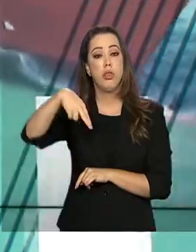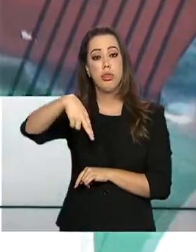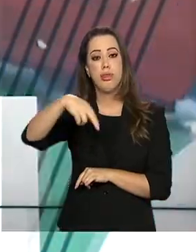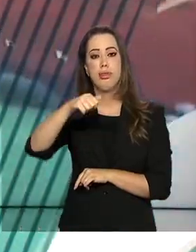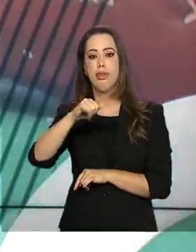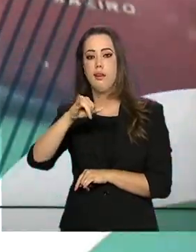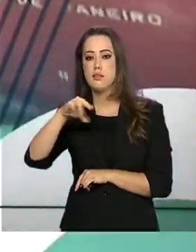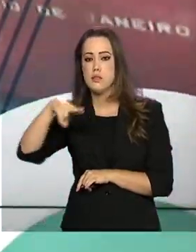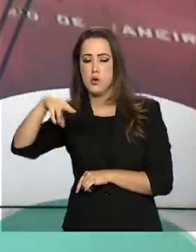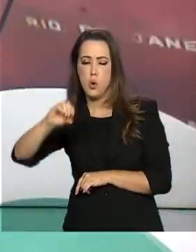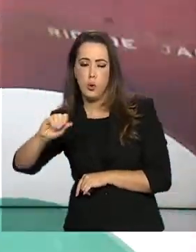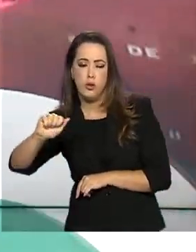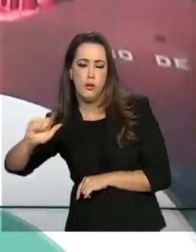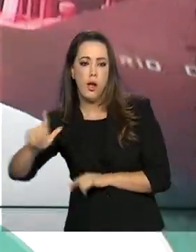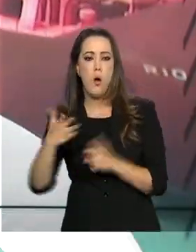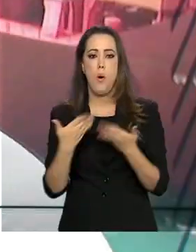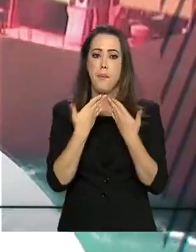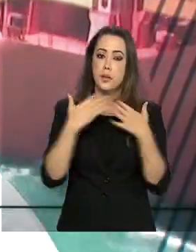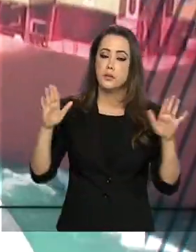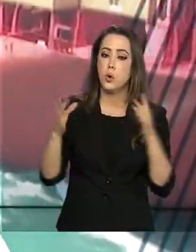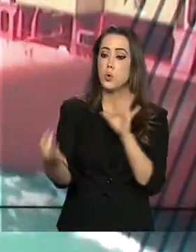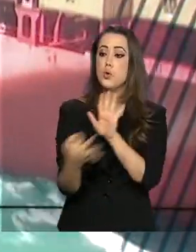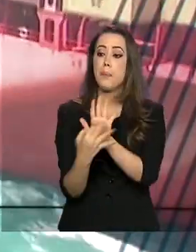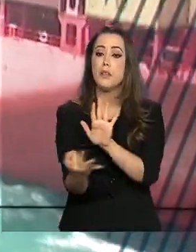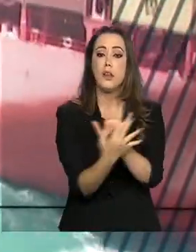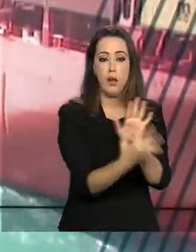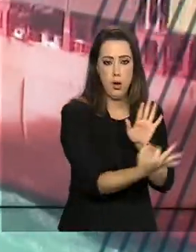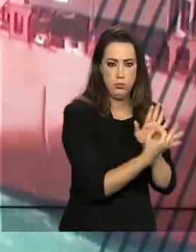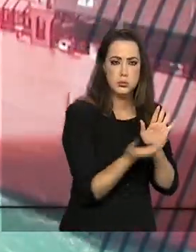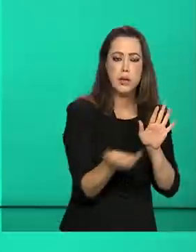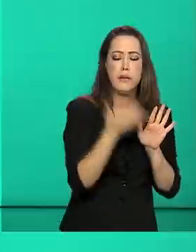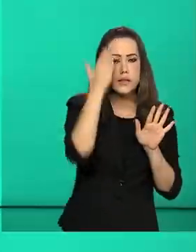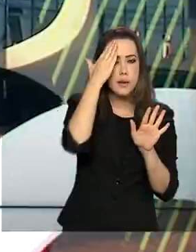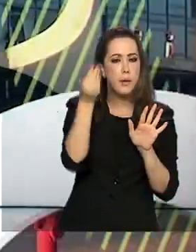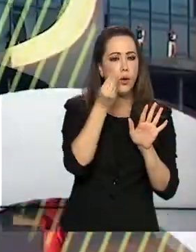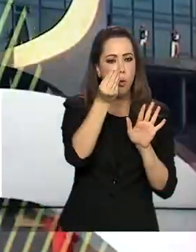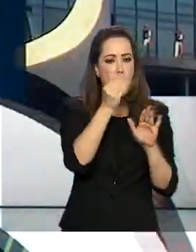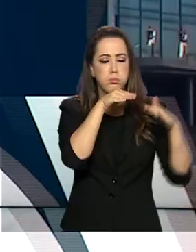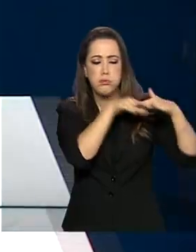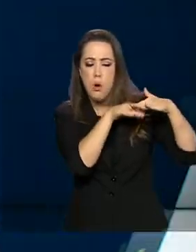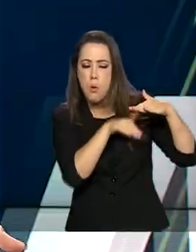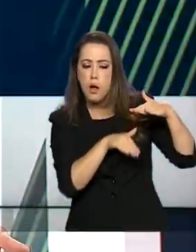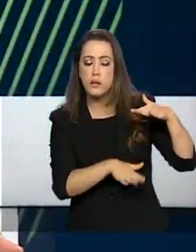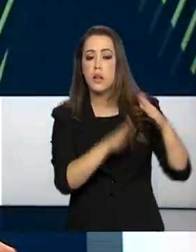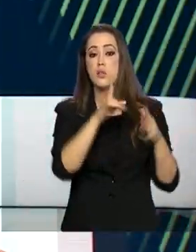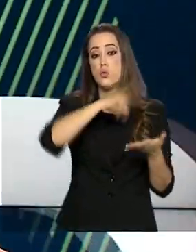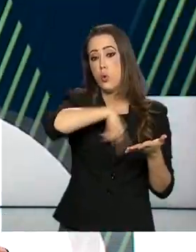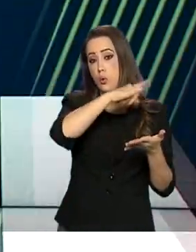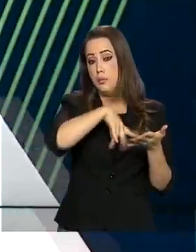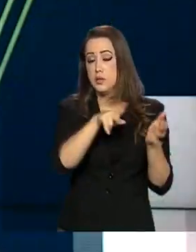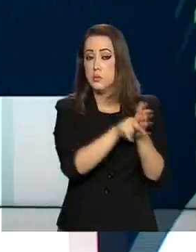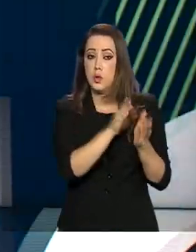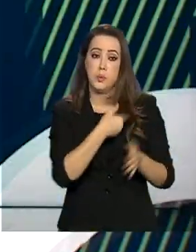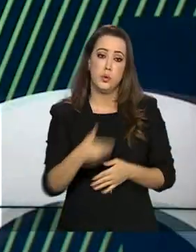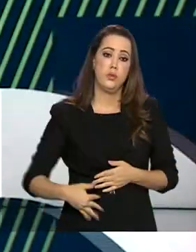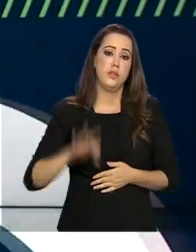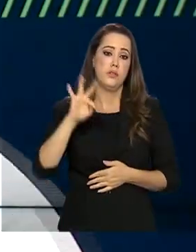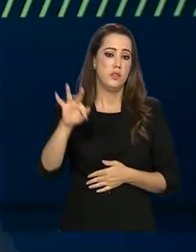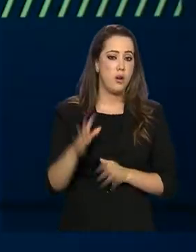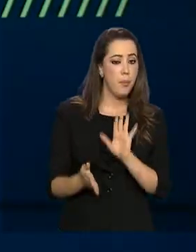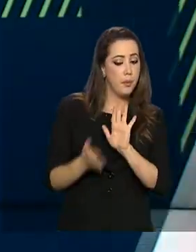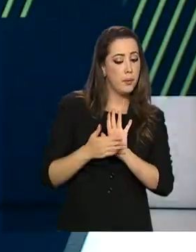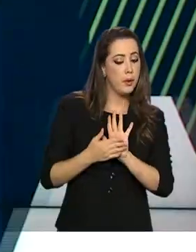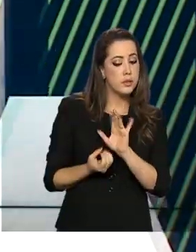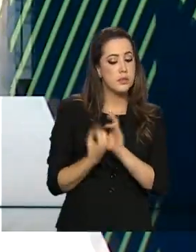de documentos e arquivos na Administração Pública Federal. O objetivo é garantir a participação da sociedade na proposta de